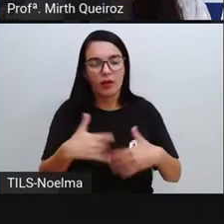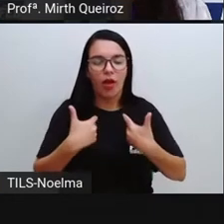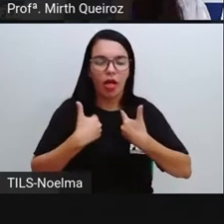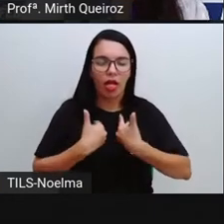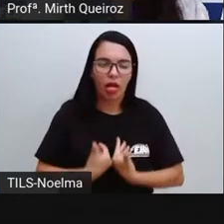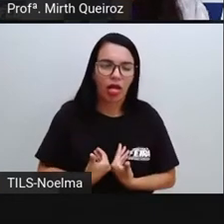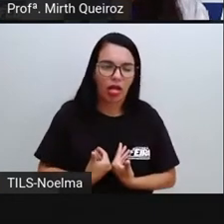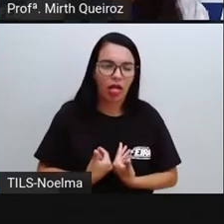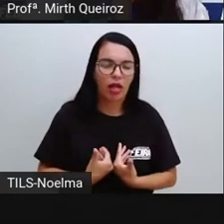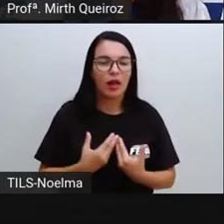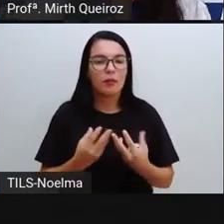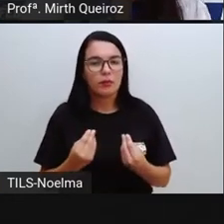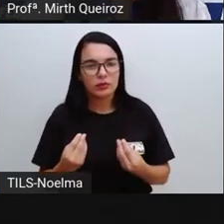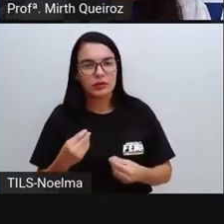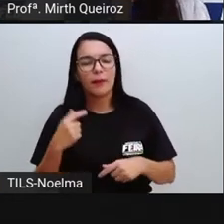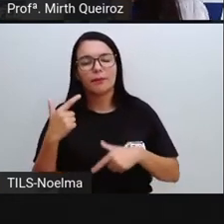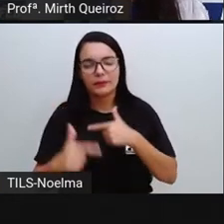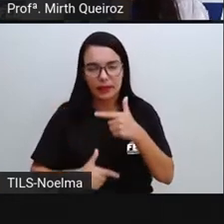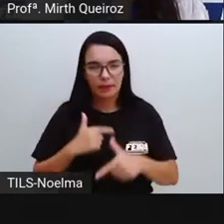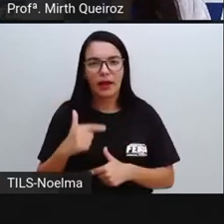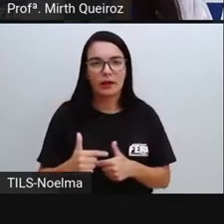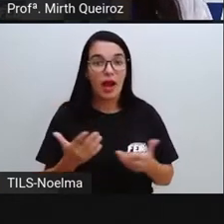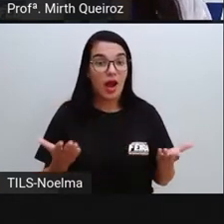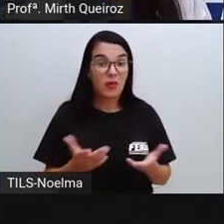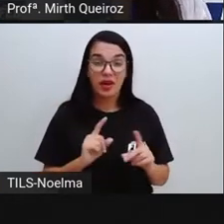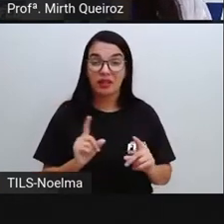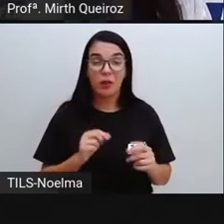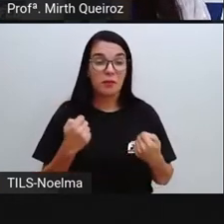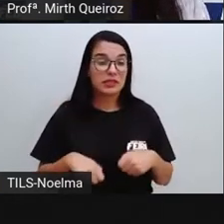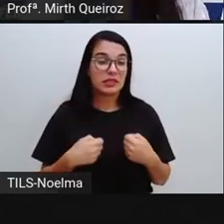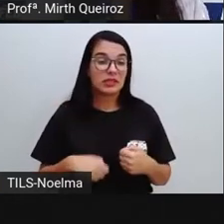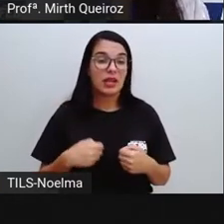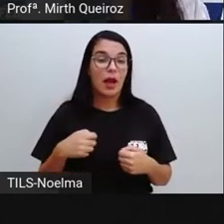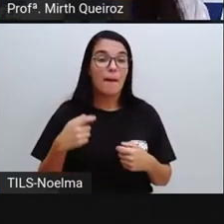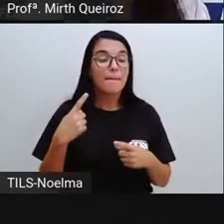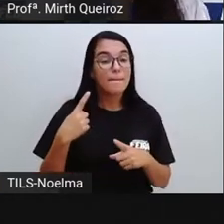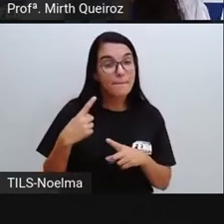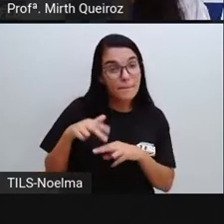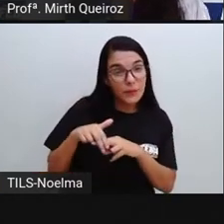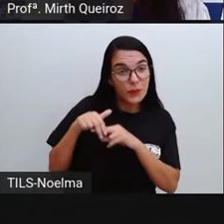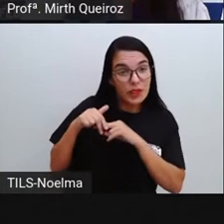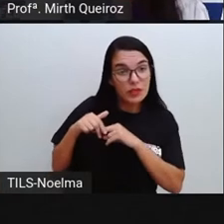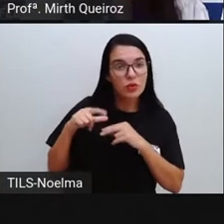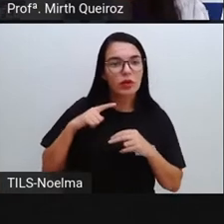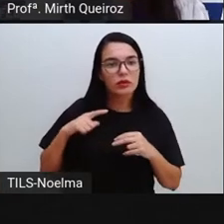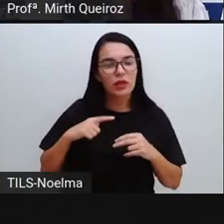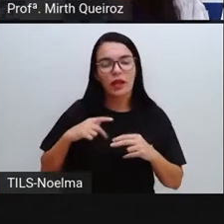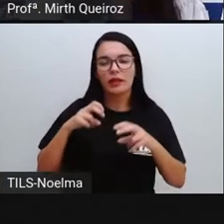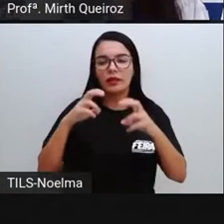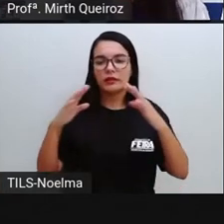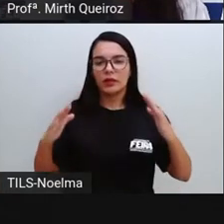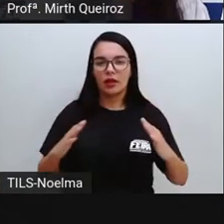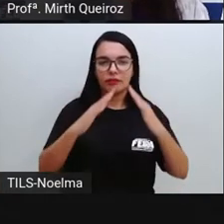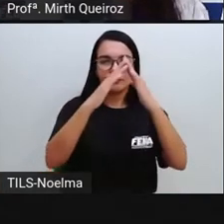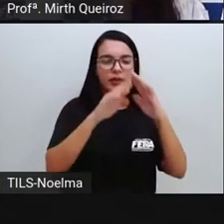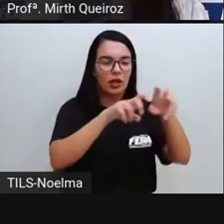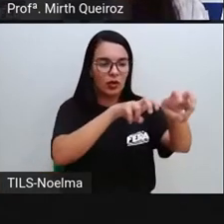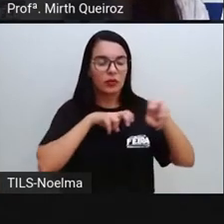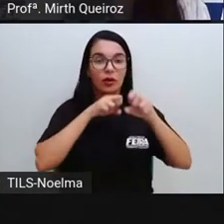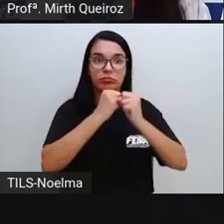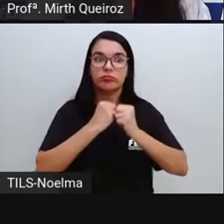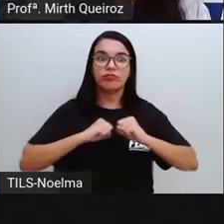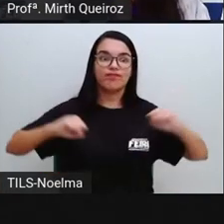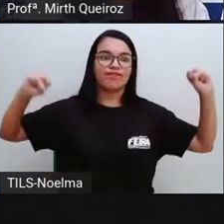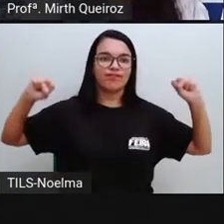necessitaríamos de mão de obra. O tipo de cultivo, alimentos para seres humanos,